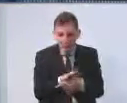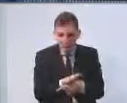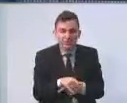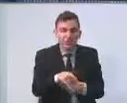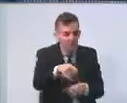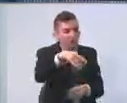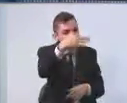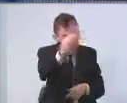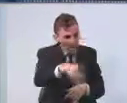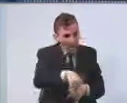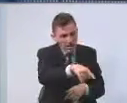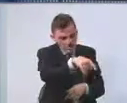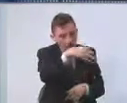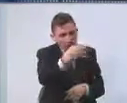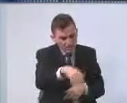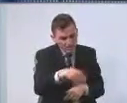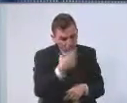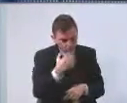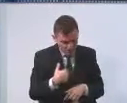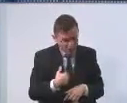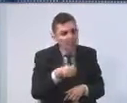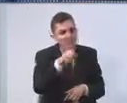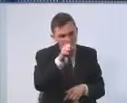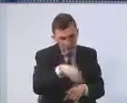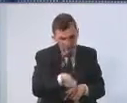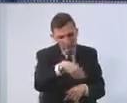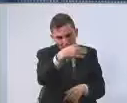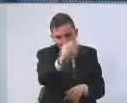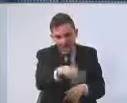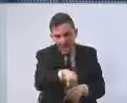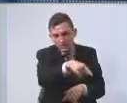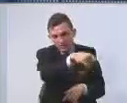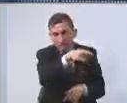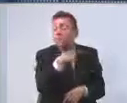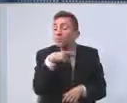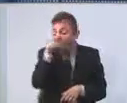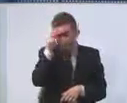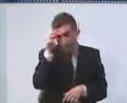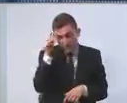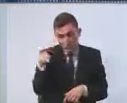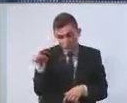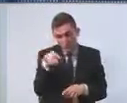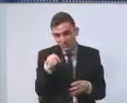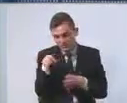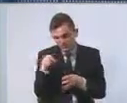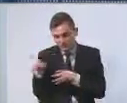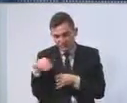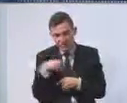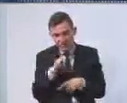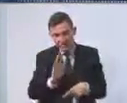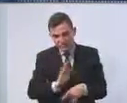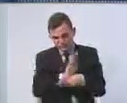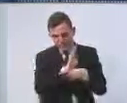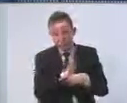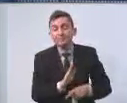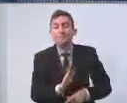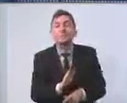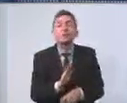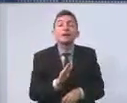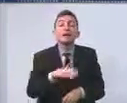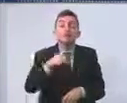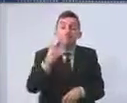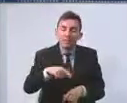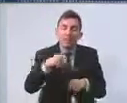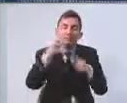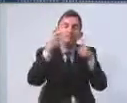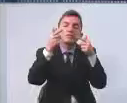questão, tem razão em cobrar e a prefeitura tem conhecimento disso e está trabalhando nesse sentido. Agora, lógico que mais detalhes